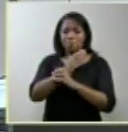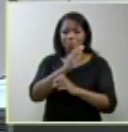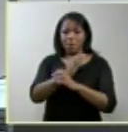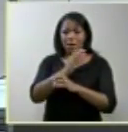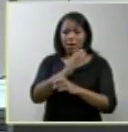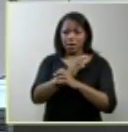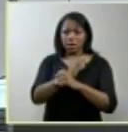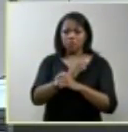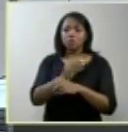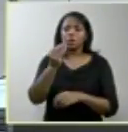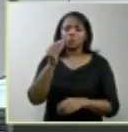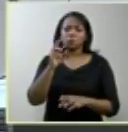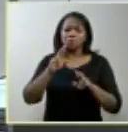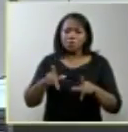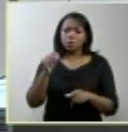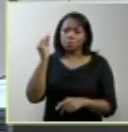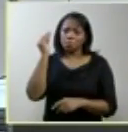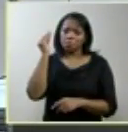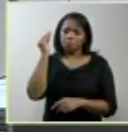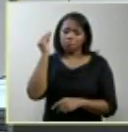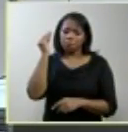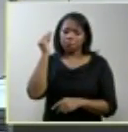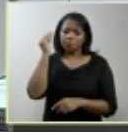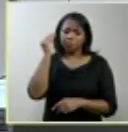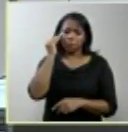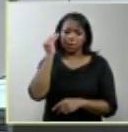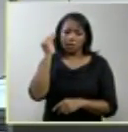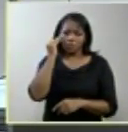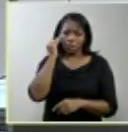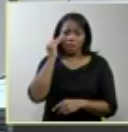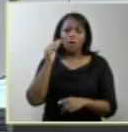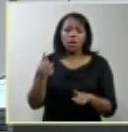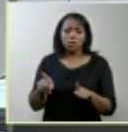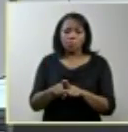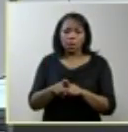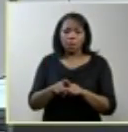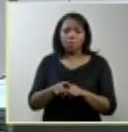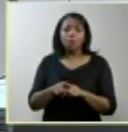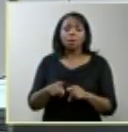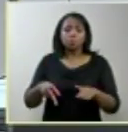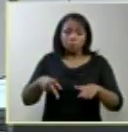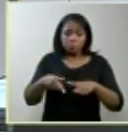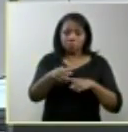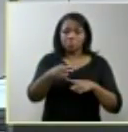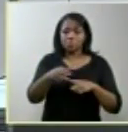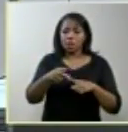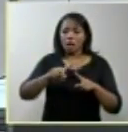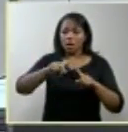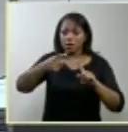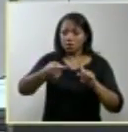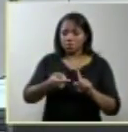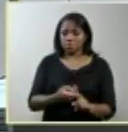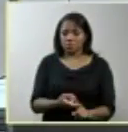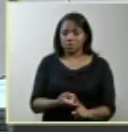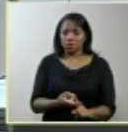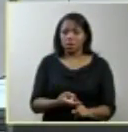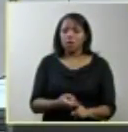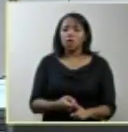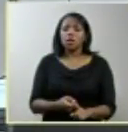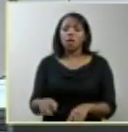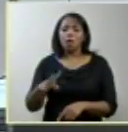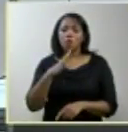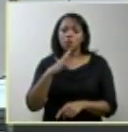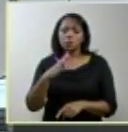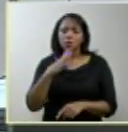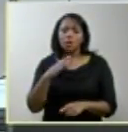diferentes experiências de interrupção da gestação por isso acusá-las de eufemismo é desconhecer as particularidades